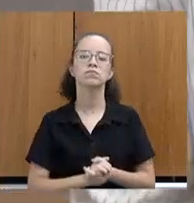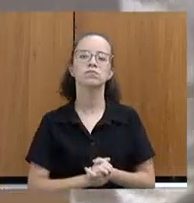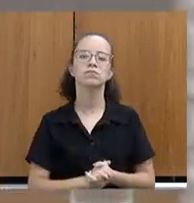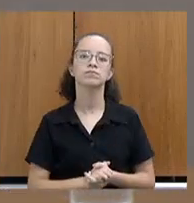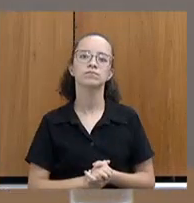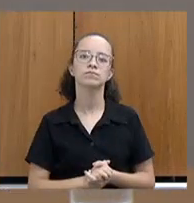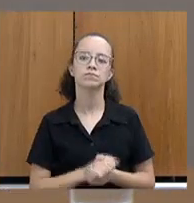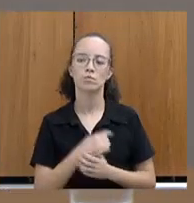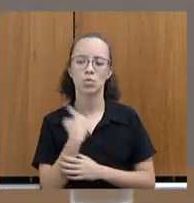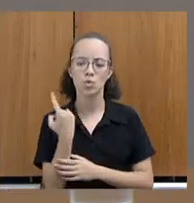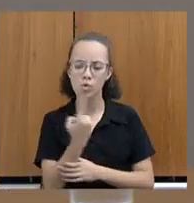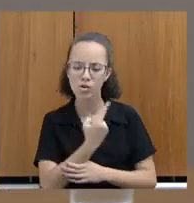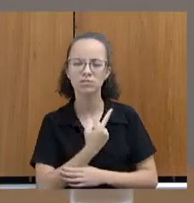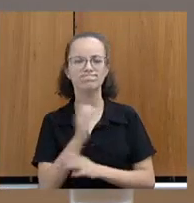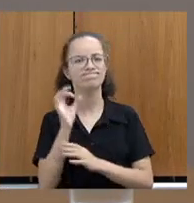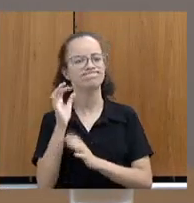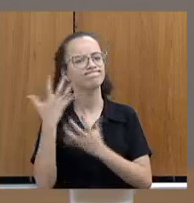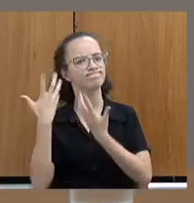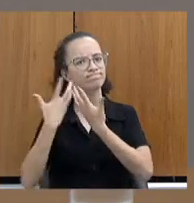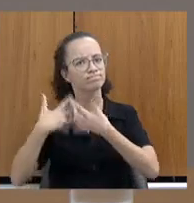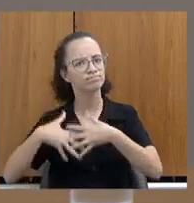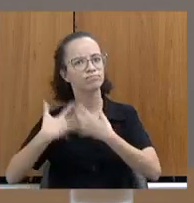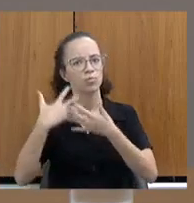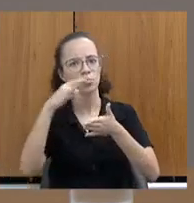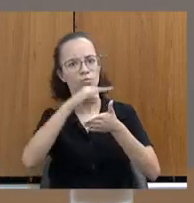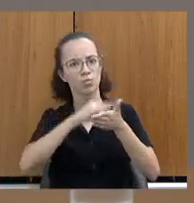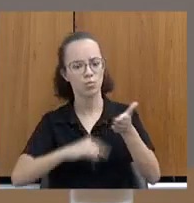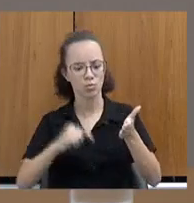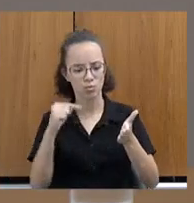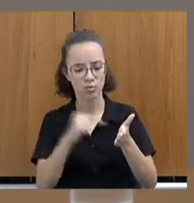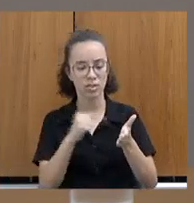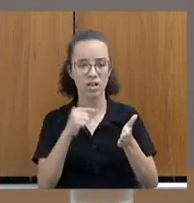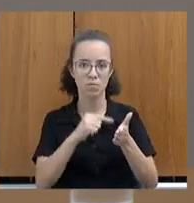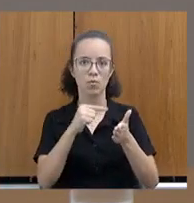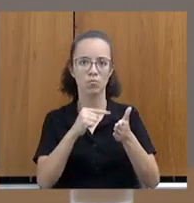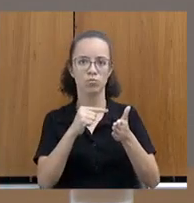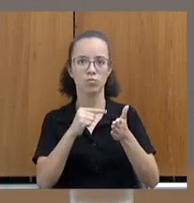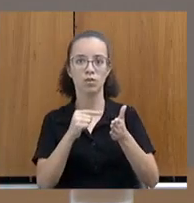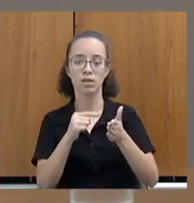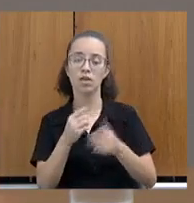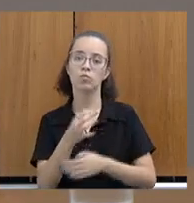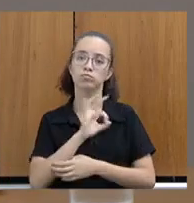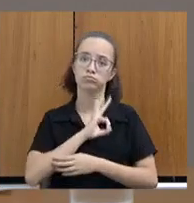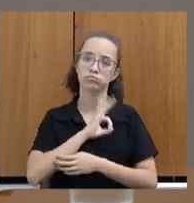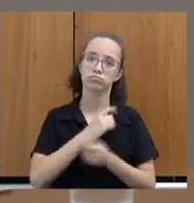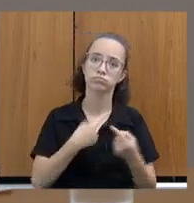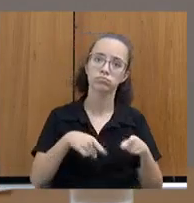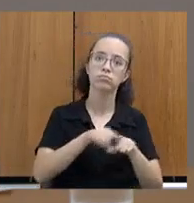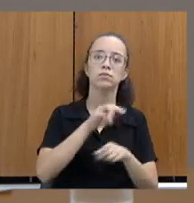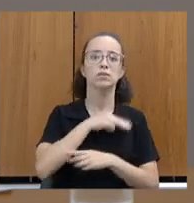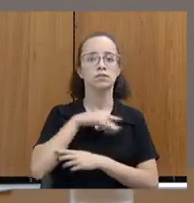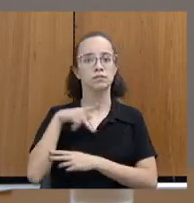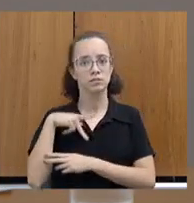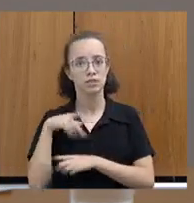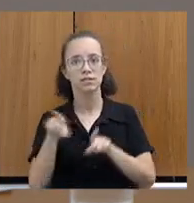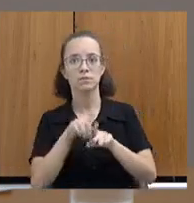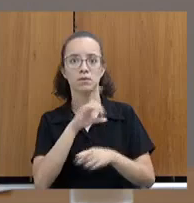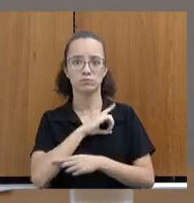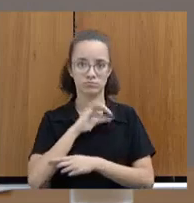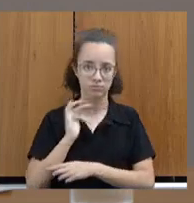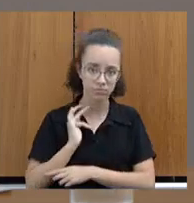Nós estamos construindo um termo de cooperação interinstitucional com a Polícia Militar, Ministério Público e a Defensoria,